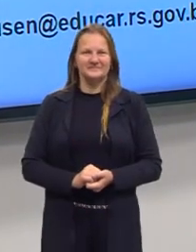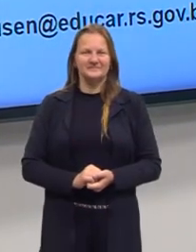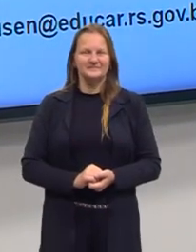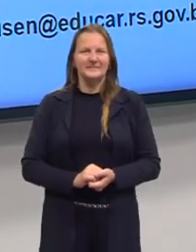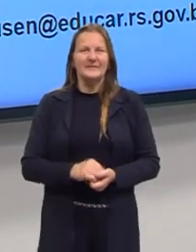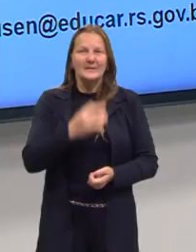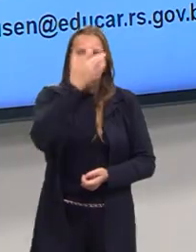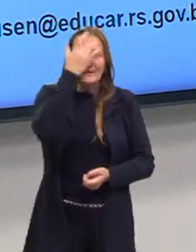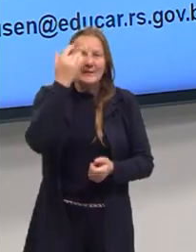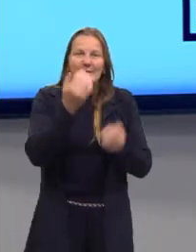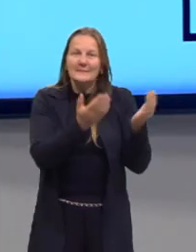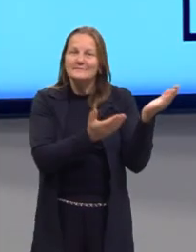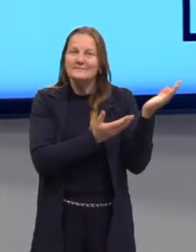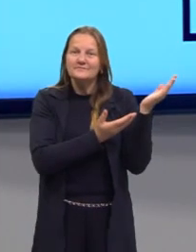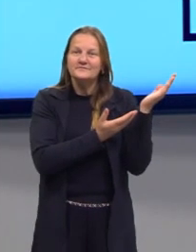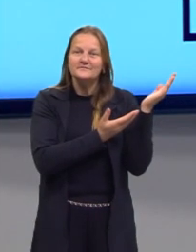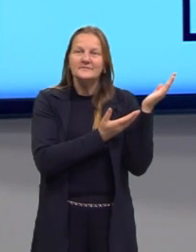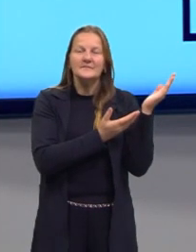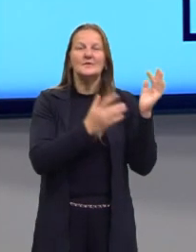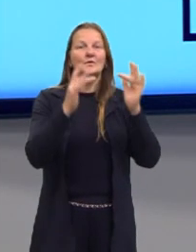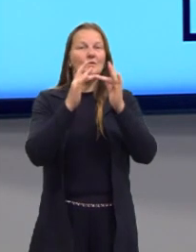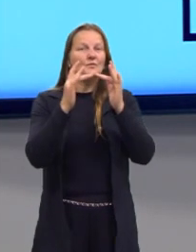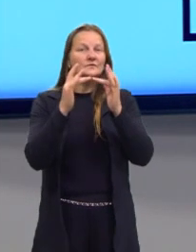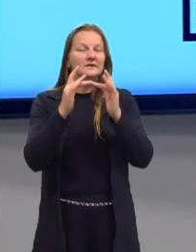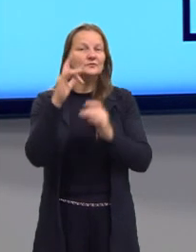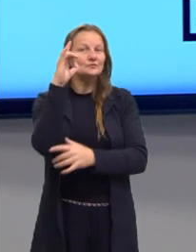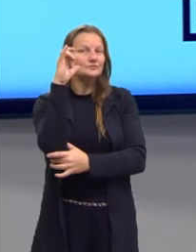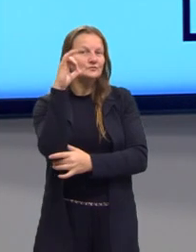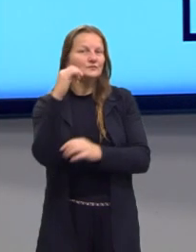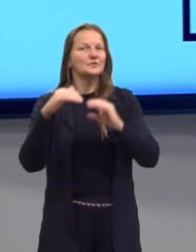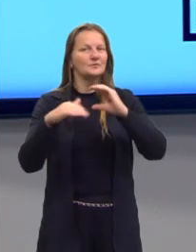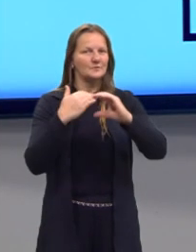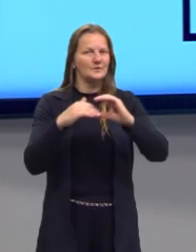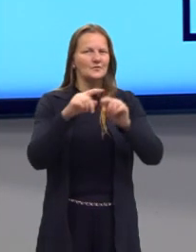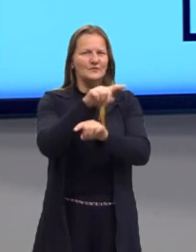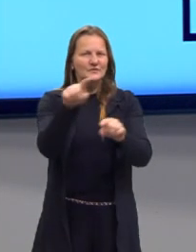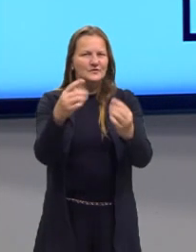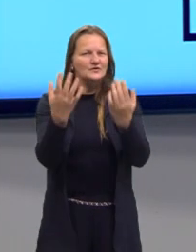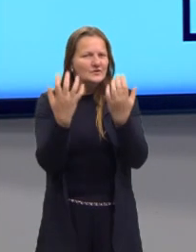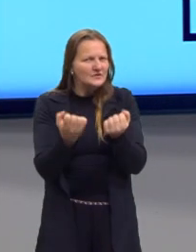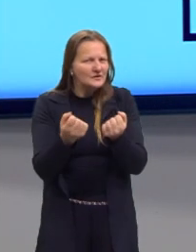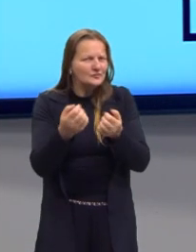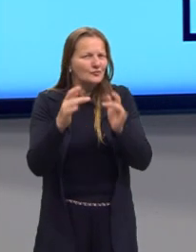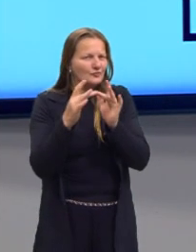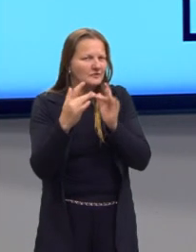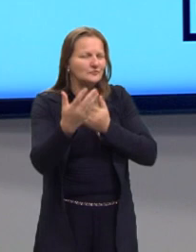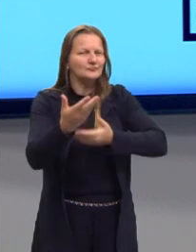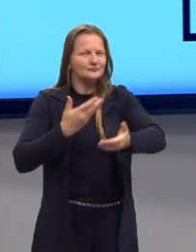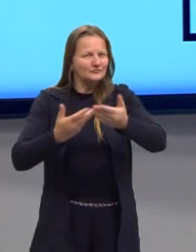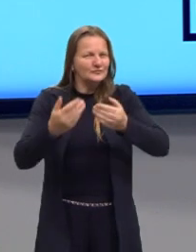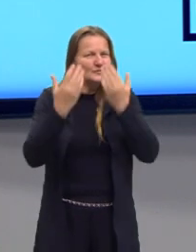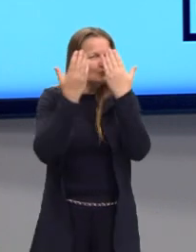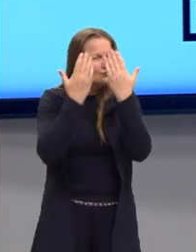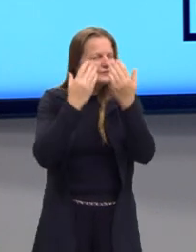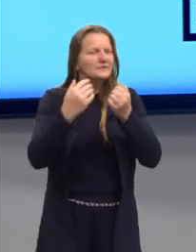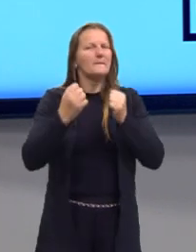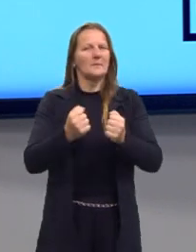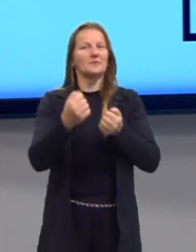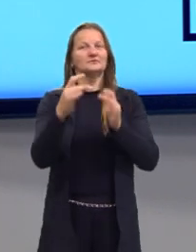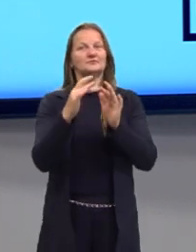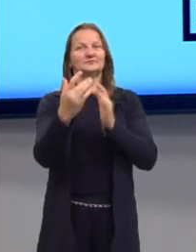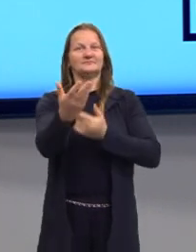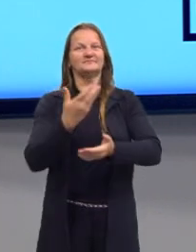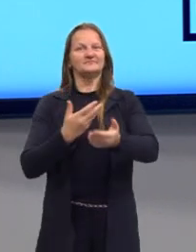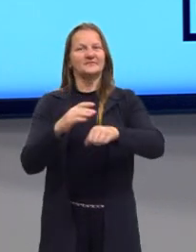Pessoal, deixo para vocês aí o Insta e o e-mail se vocês quiserem entrar em contato, tirar dúvidas e também